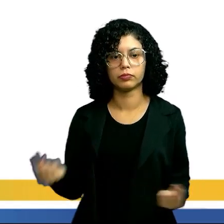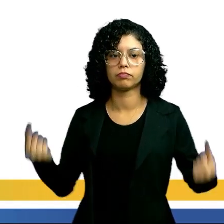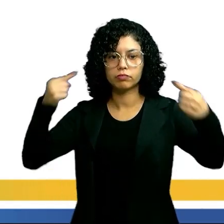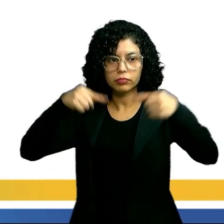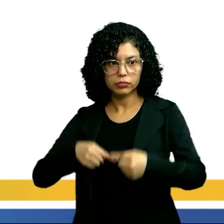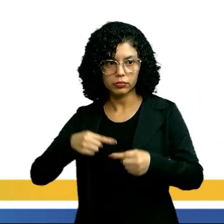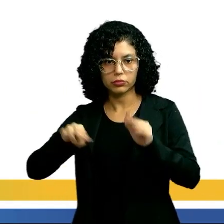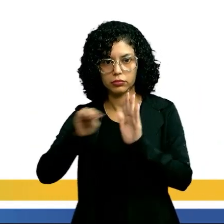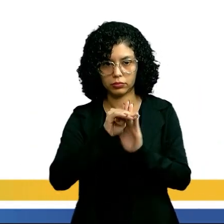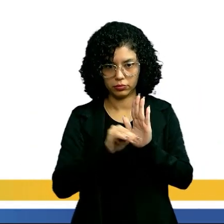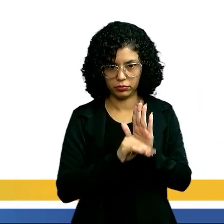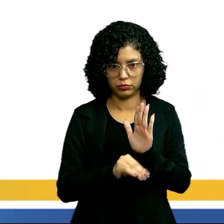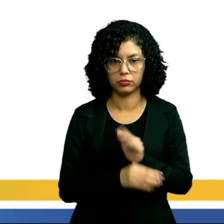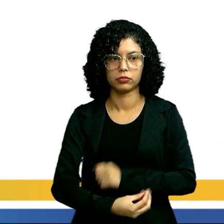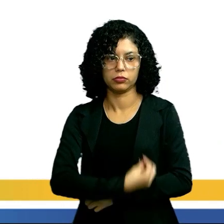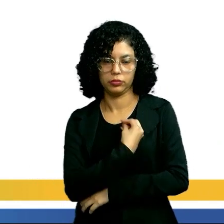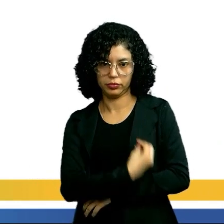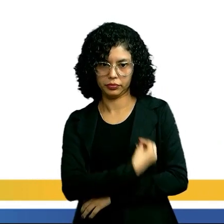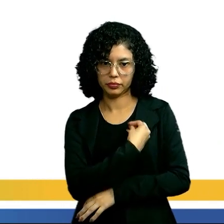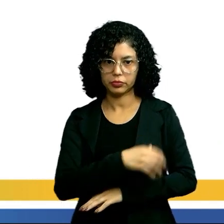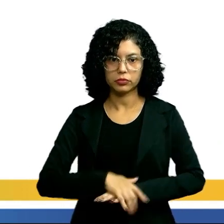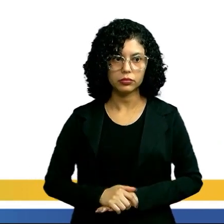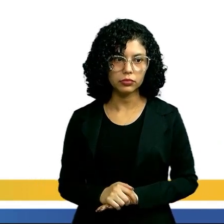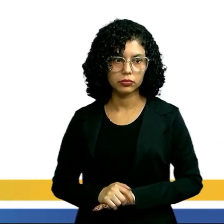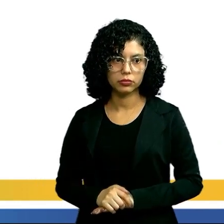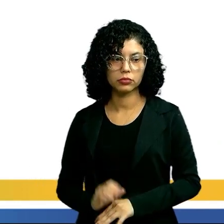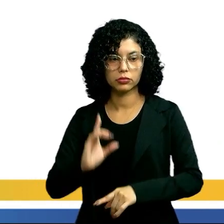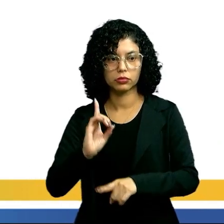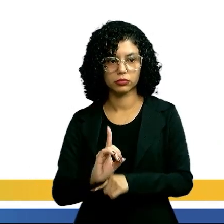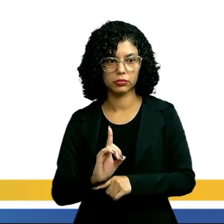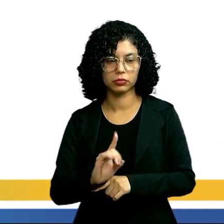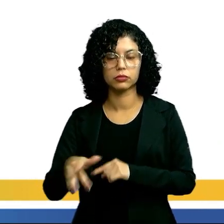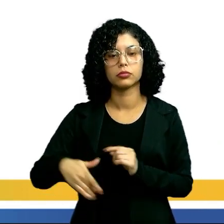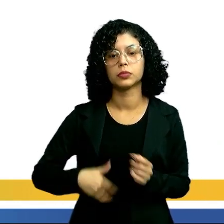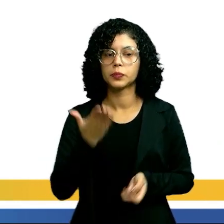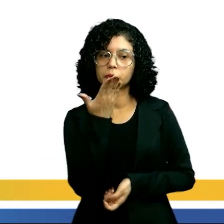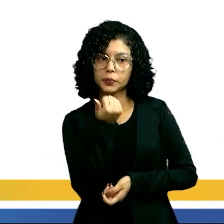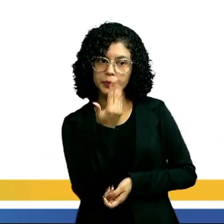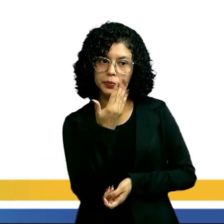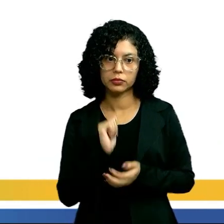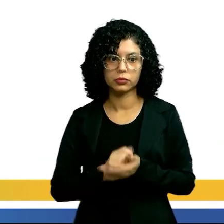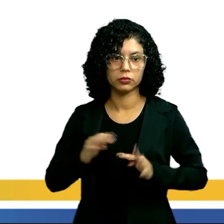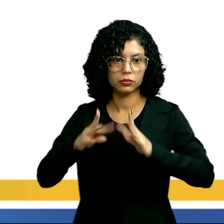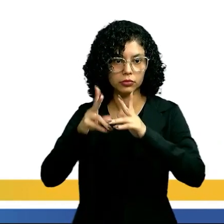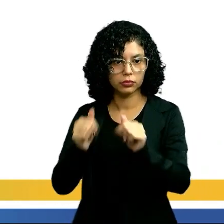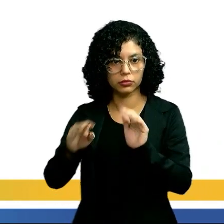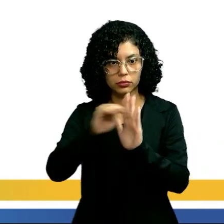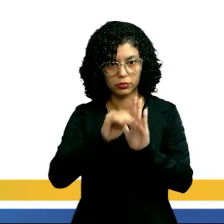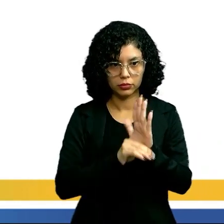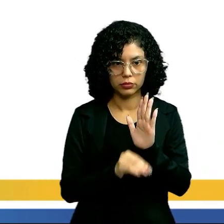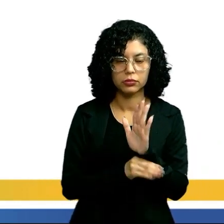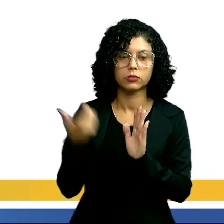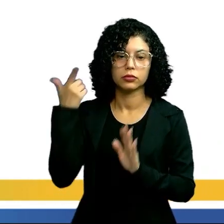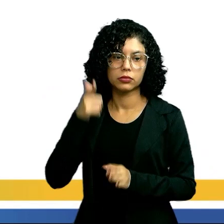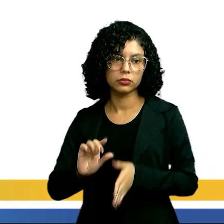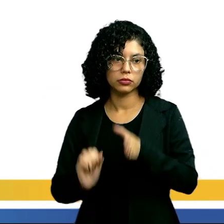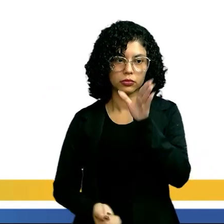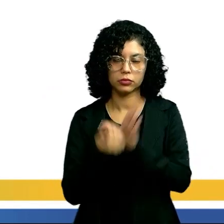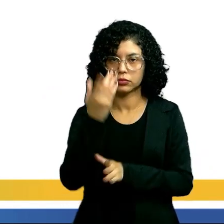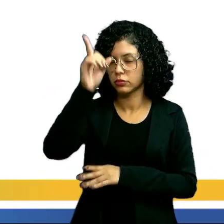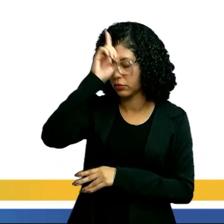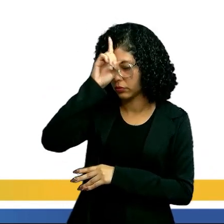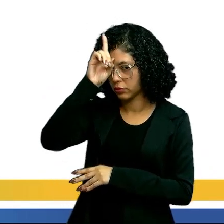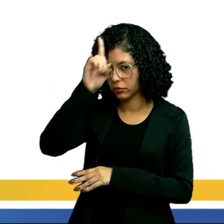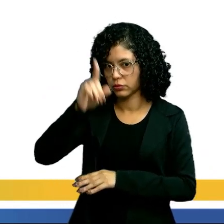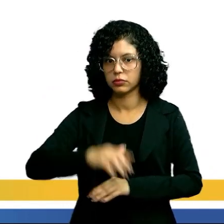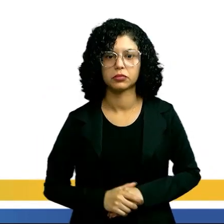competição entre as fases da vida? Alternativa D Ingestão de alimentos em todas as fases da vida,